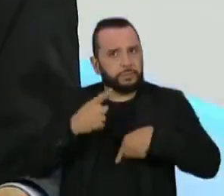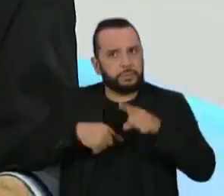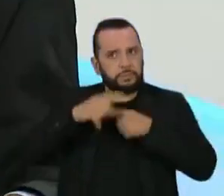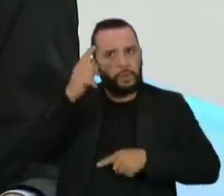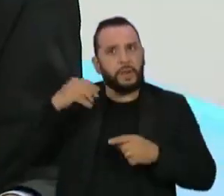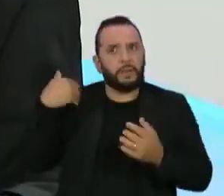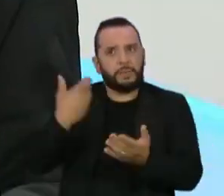Não, mercado voluntário não vai. hoje. aí